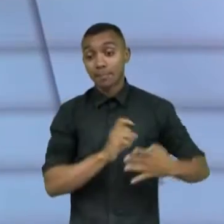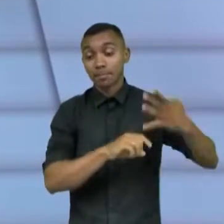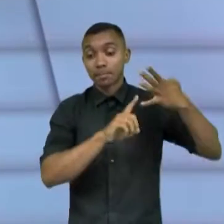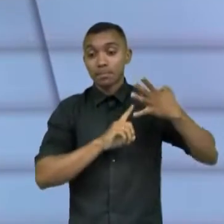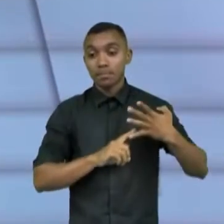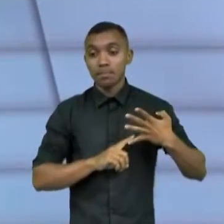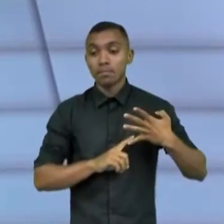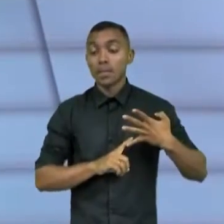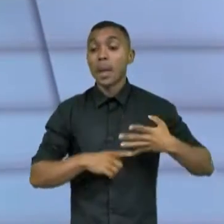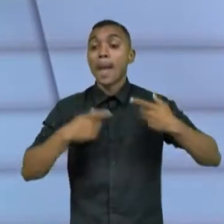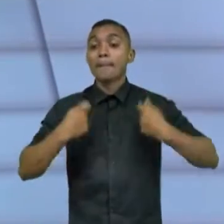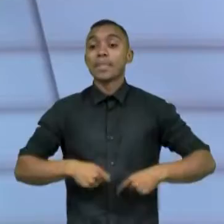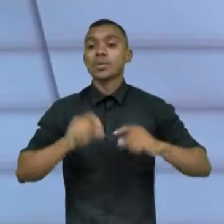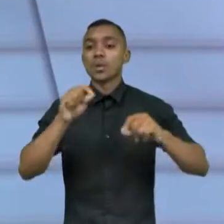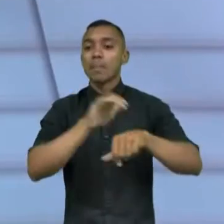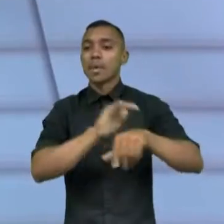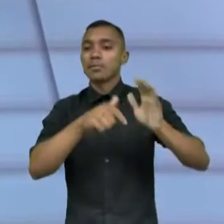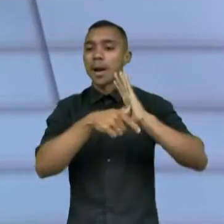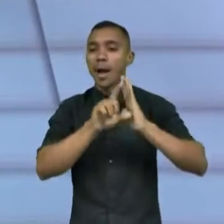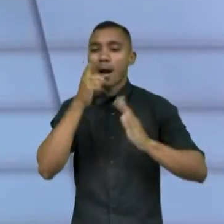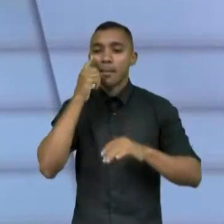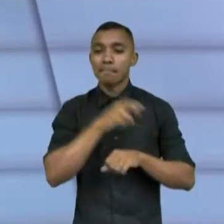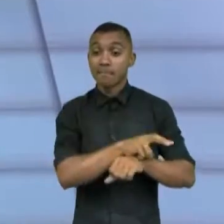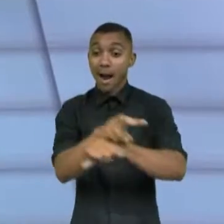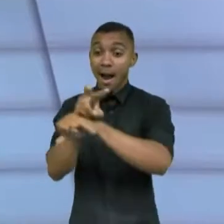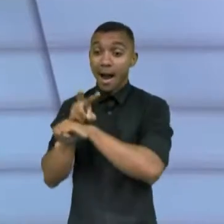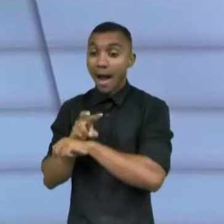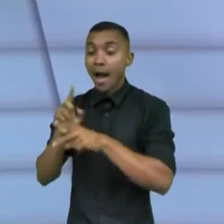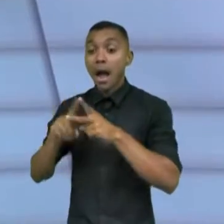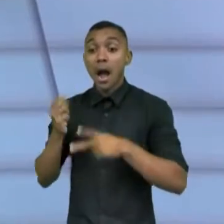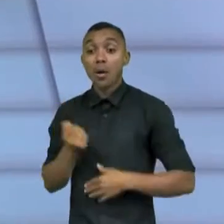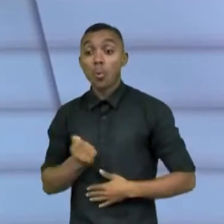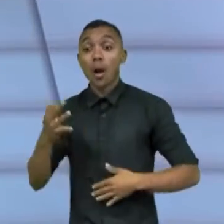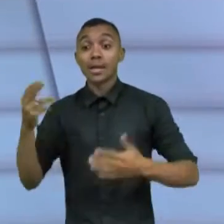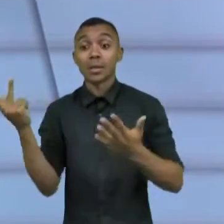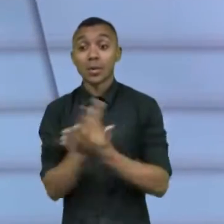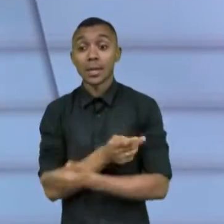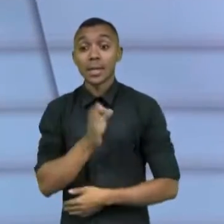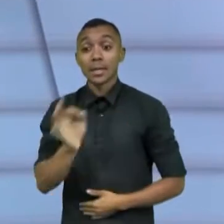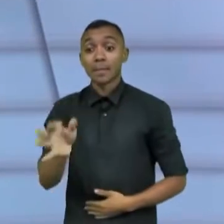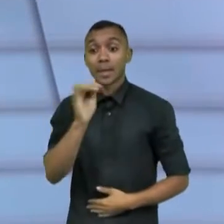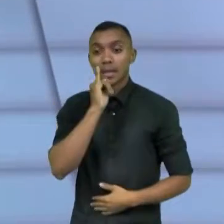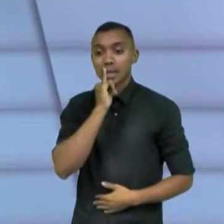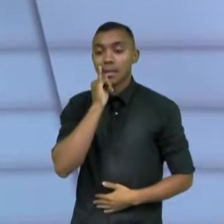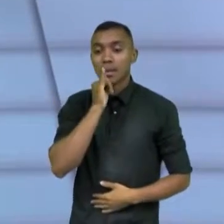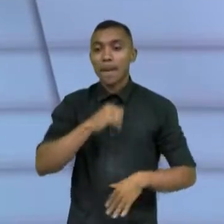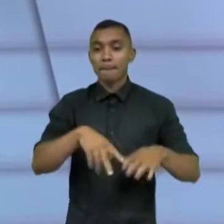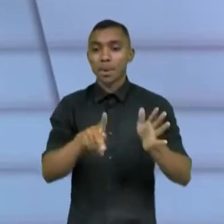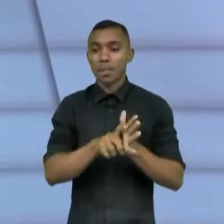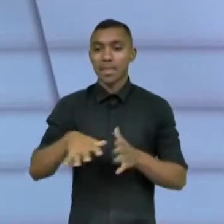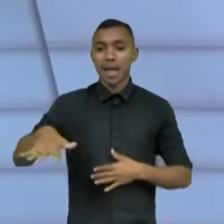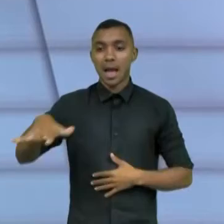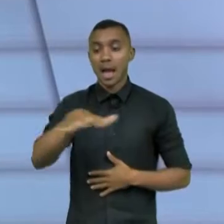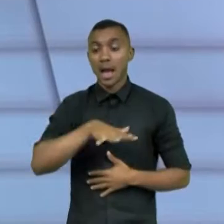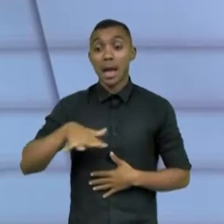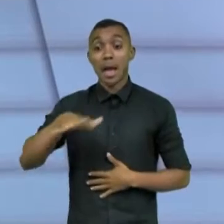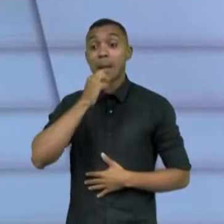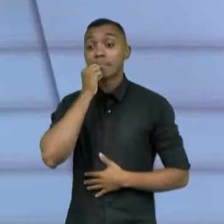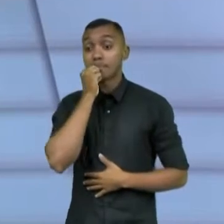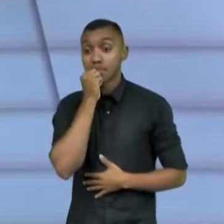ele precisa monitorar, medir e reportar o impacto gerado. No negócio de impacto socioambiental positivo,